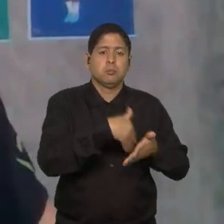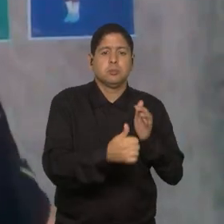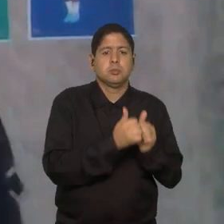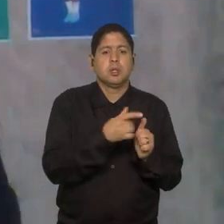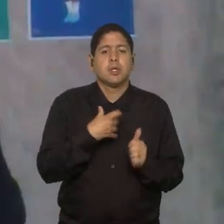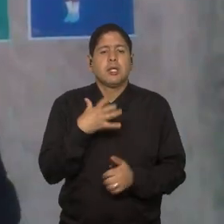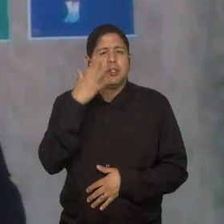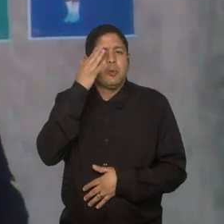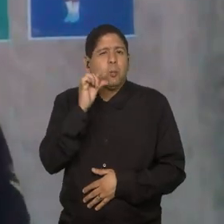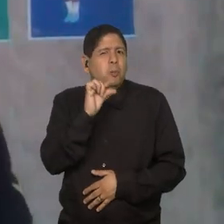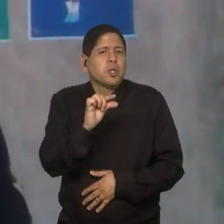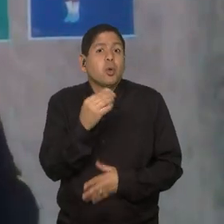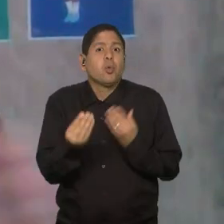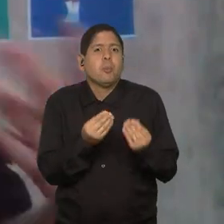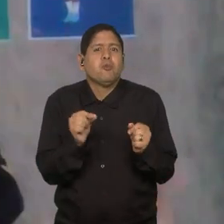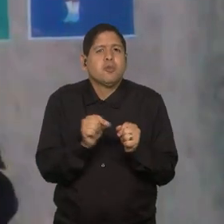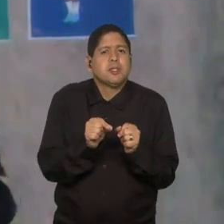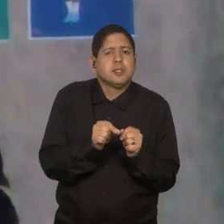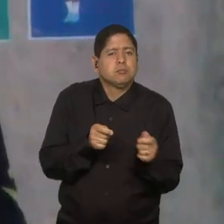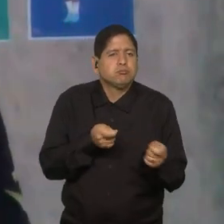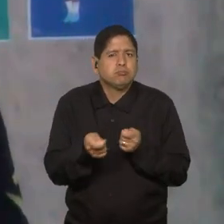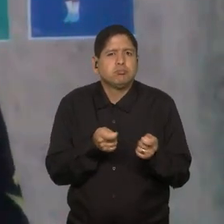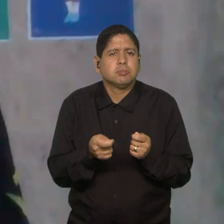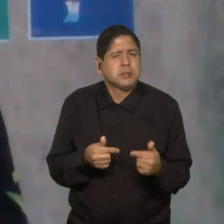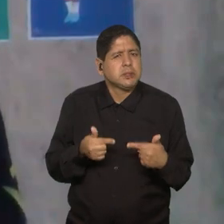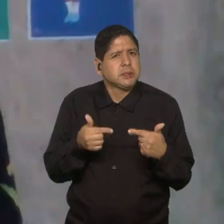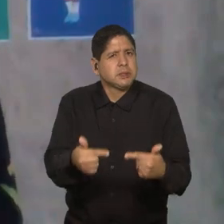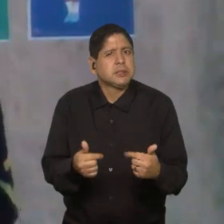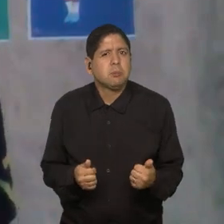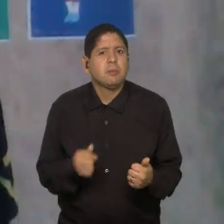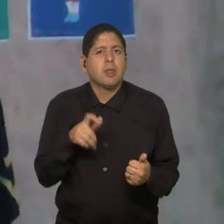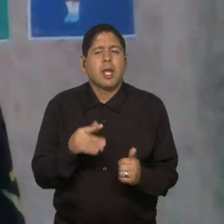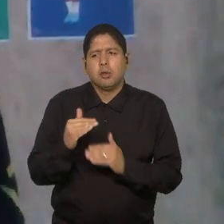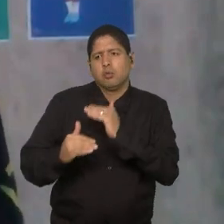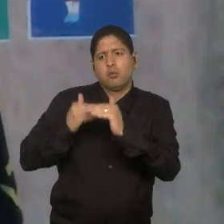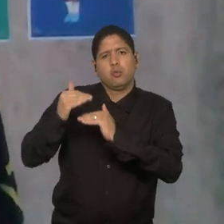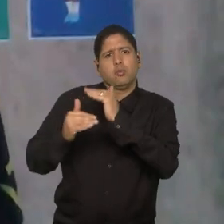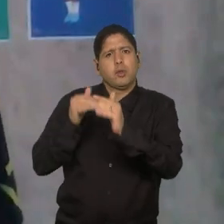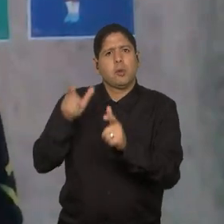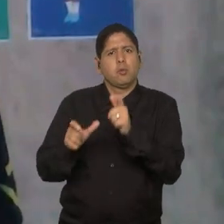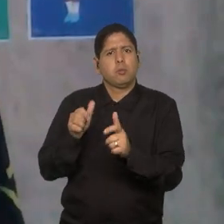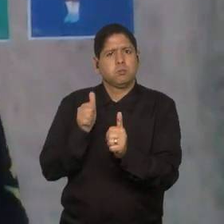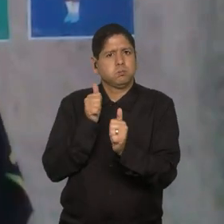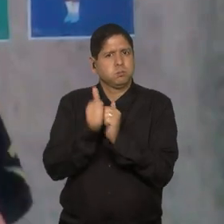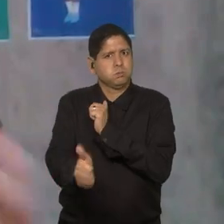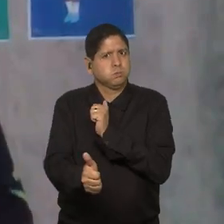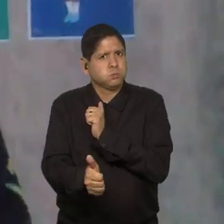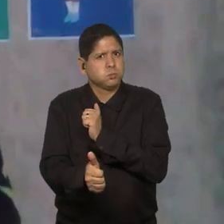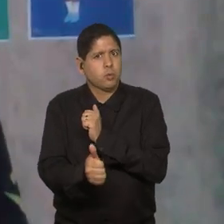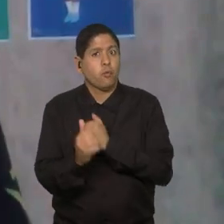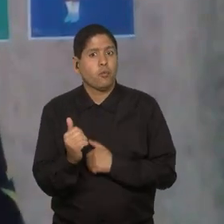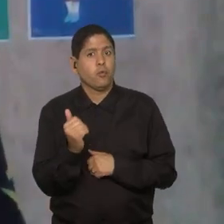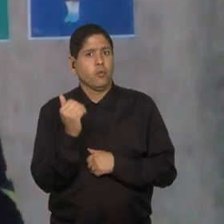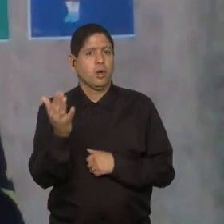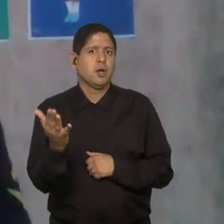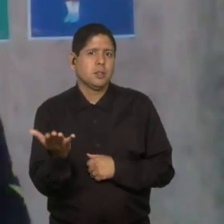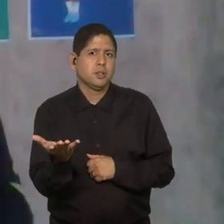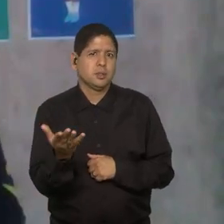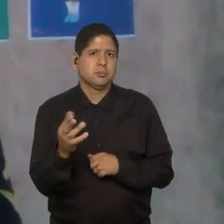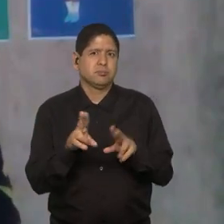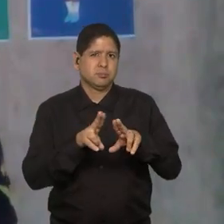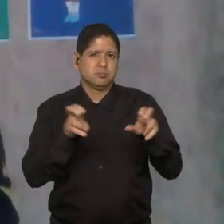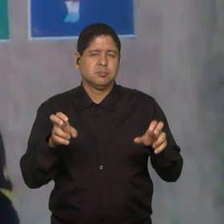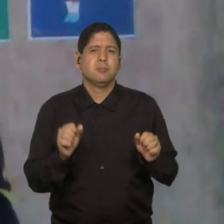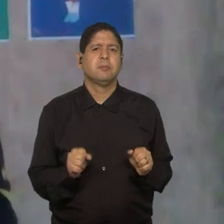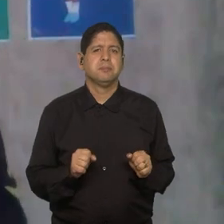um pouquinho de como lidar com isso, esse desafio que é desenvolver a modalidade fora, né, desse